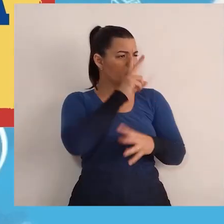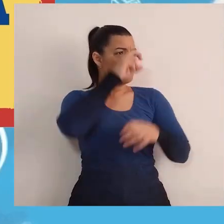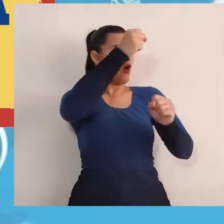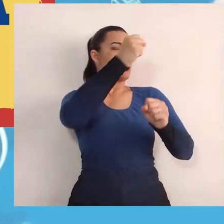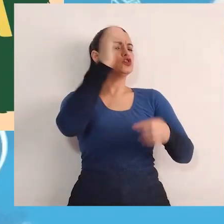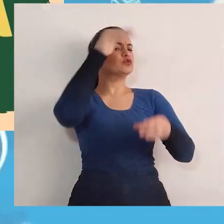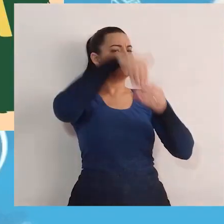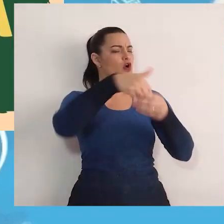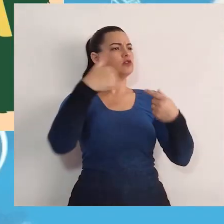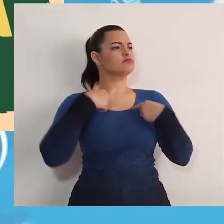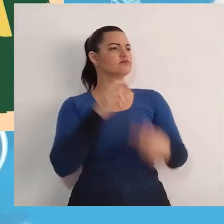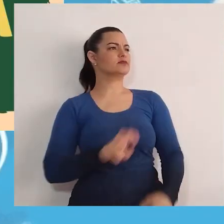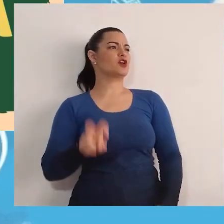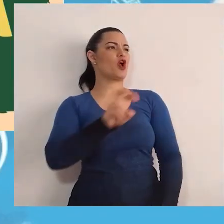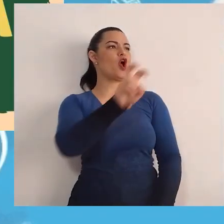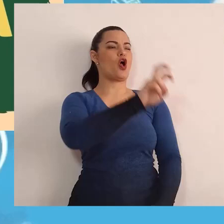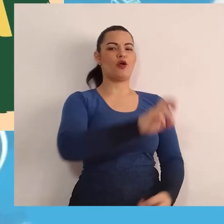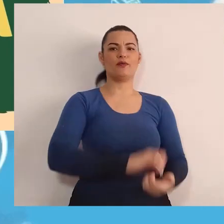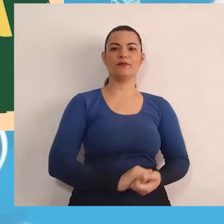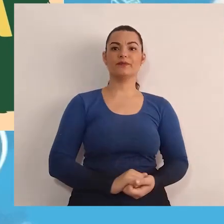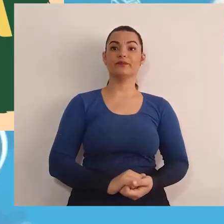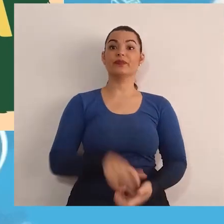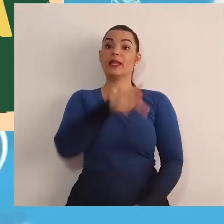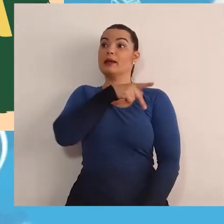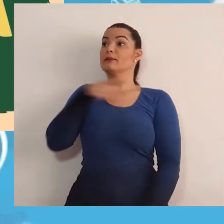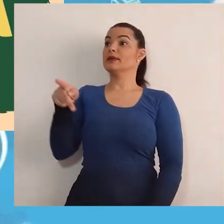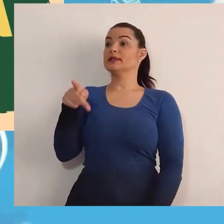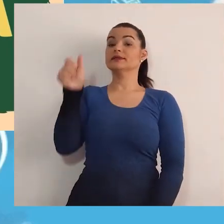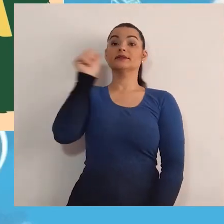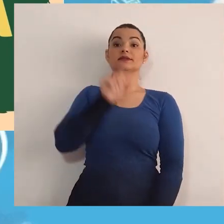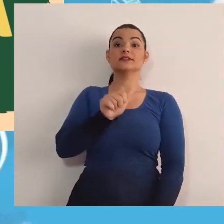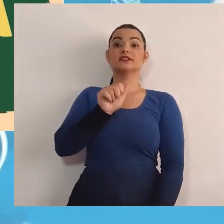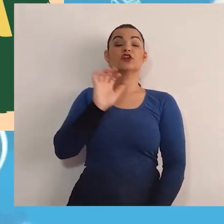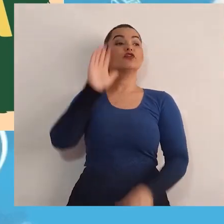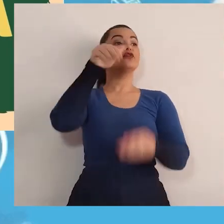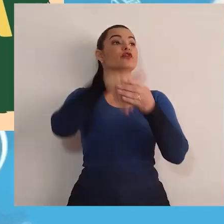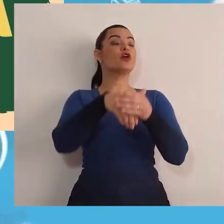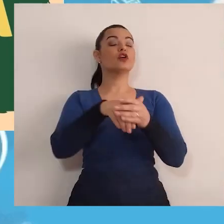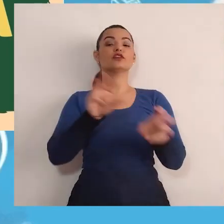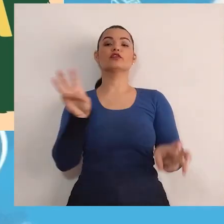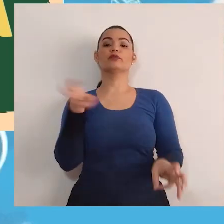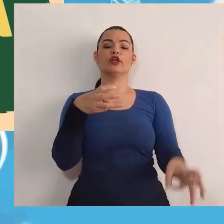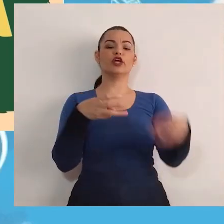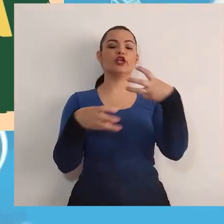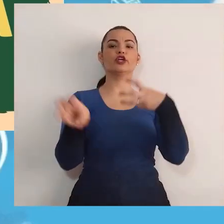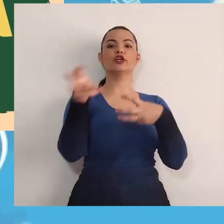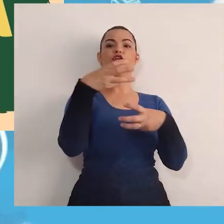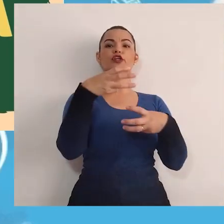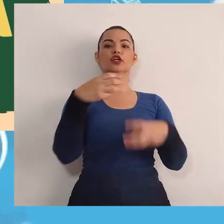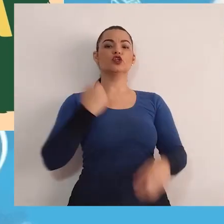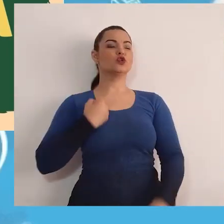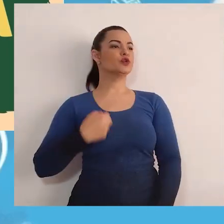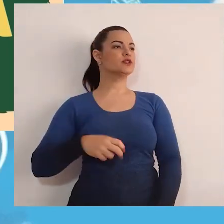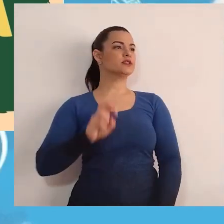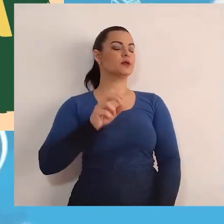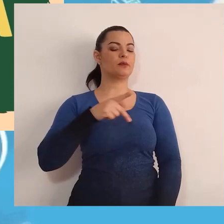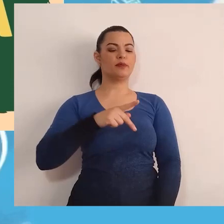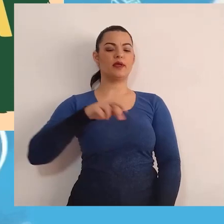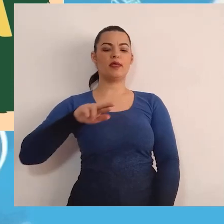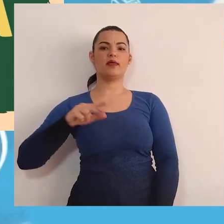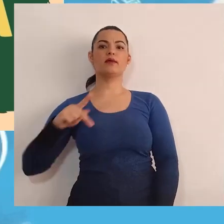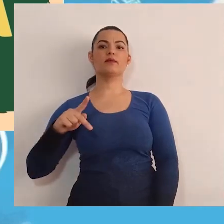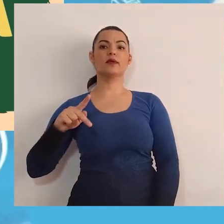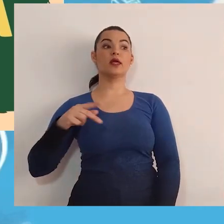cobra! Para a presidenta, Vote! Preguiça! Número 5! PRP!